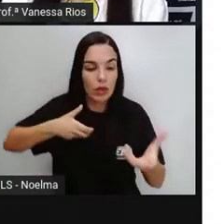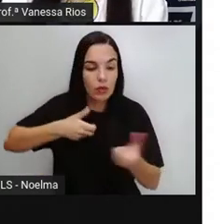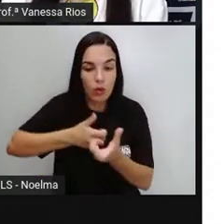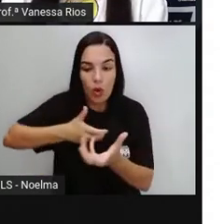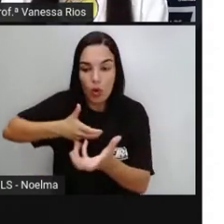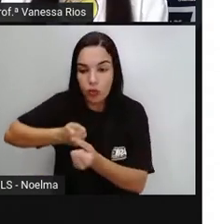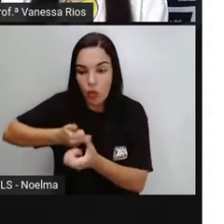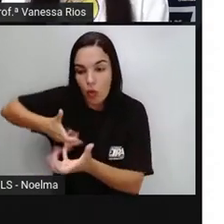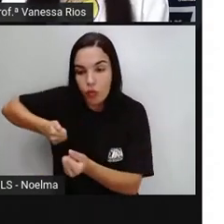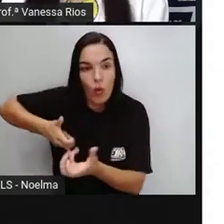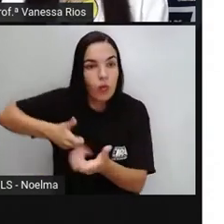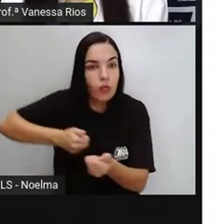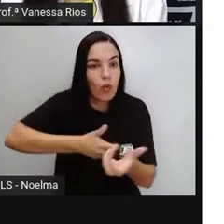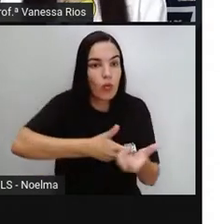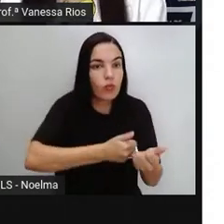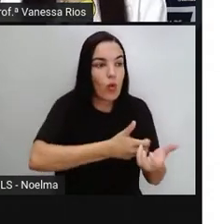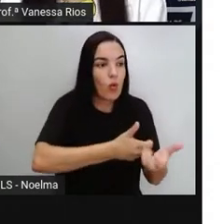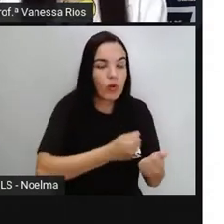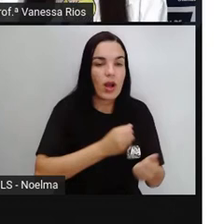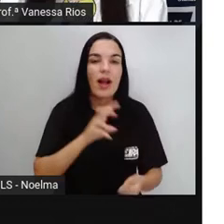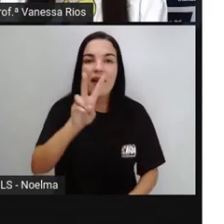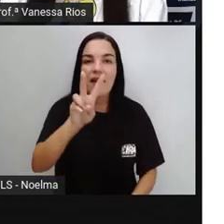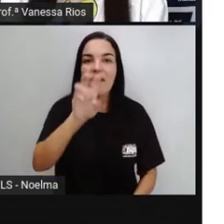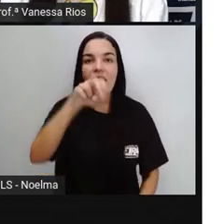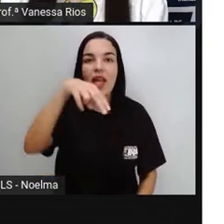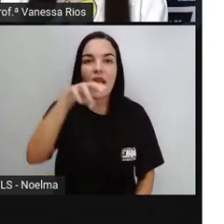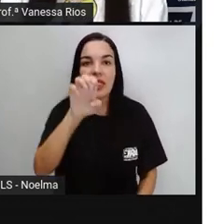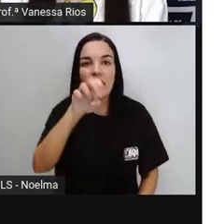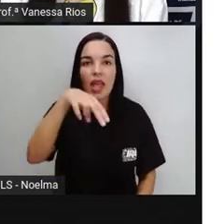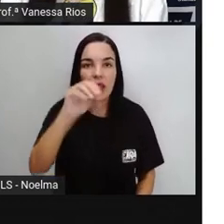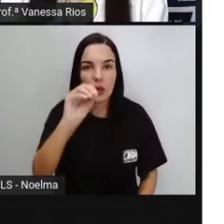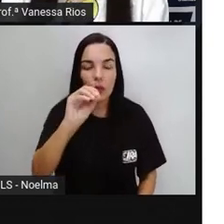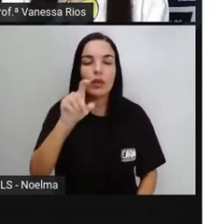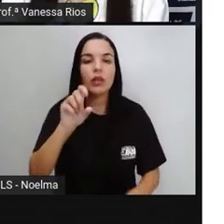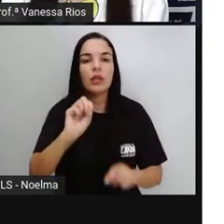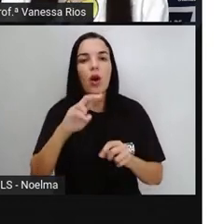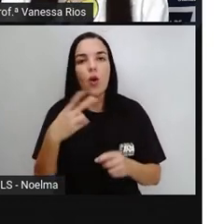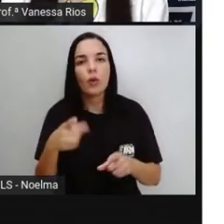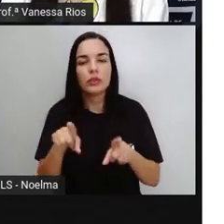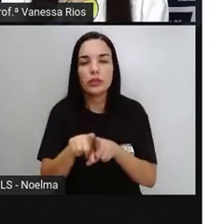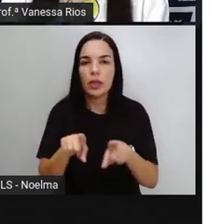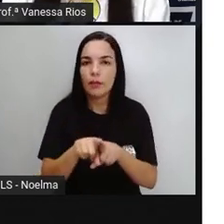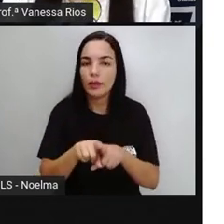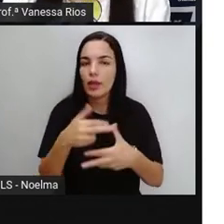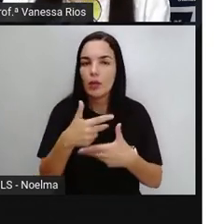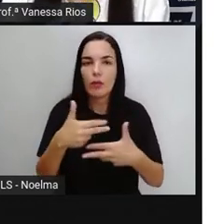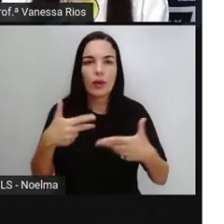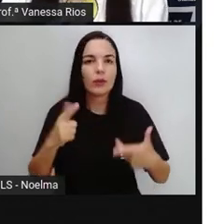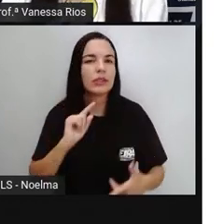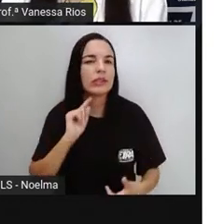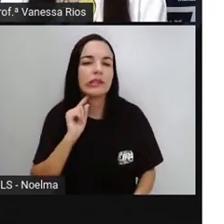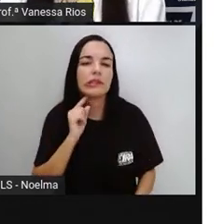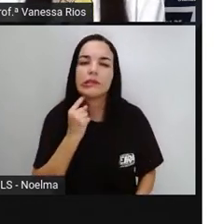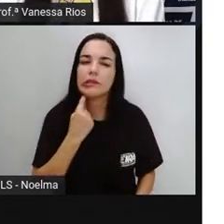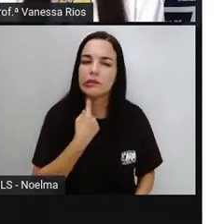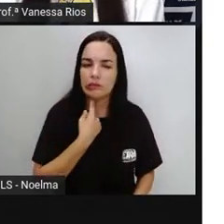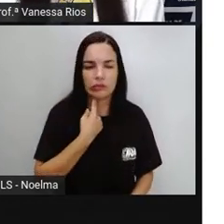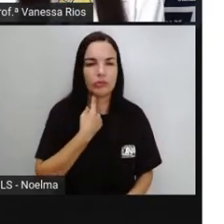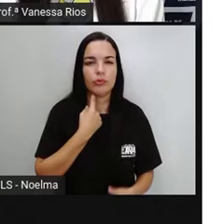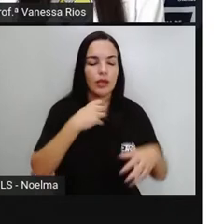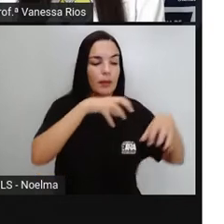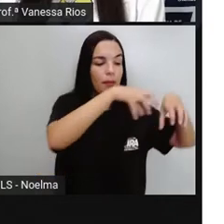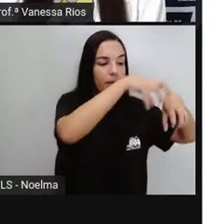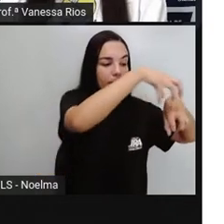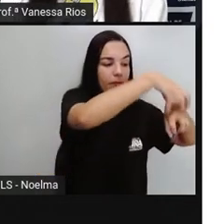lavoura, na própria plantação. Ou então produtos químicos contaminam esses alimentos no trajeto desses